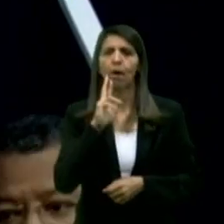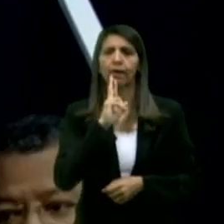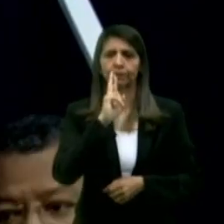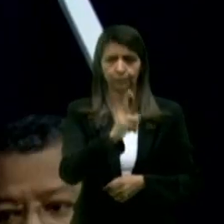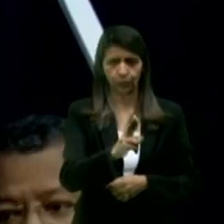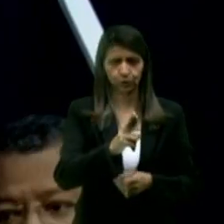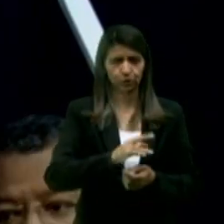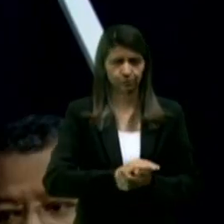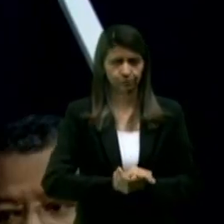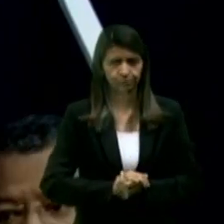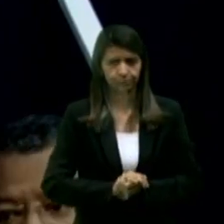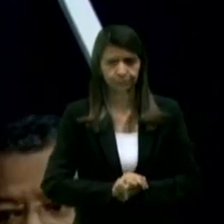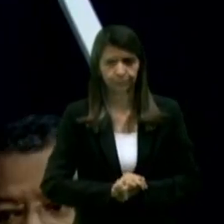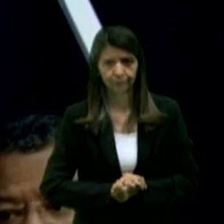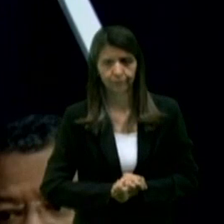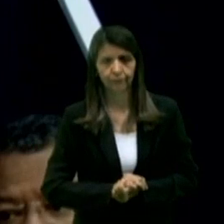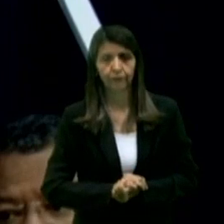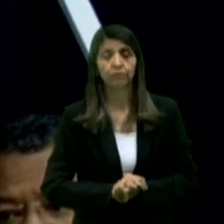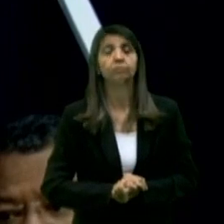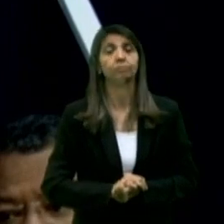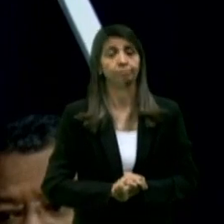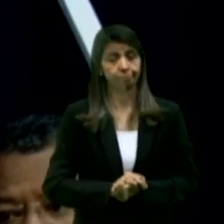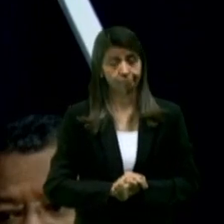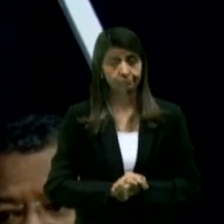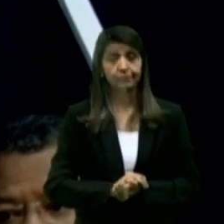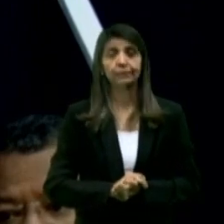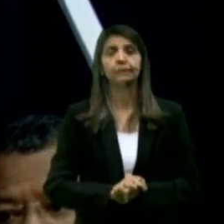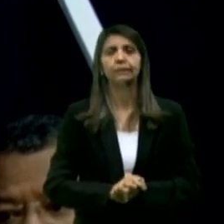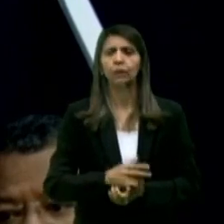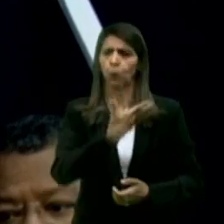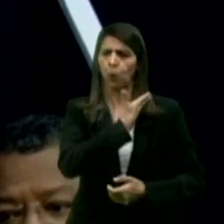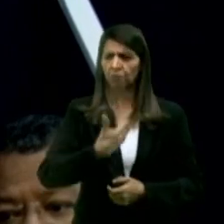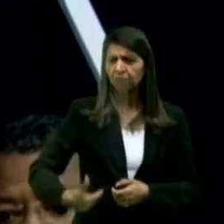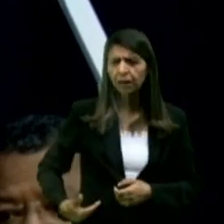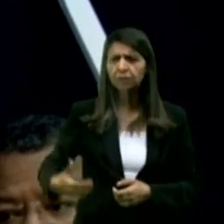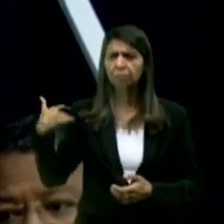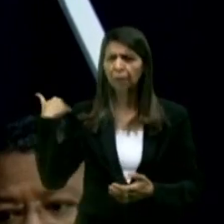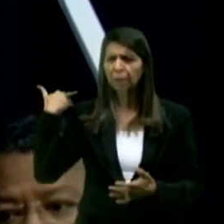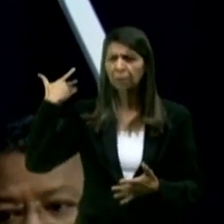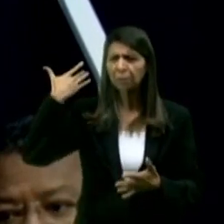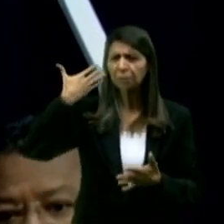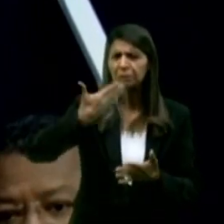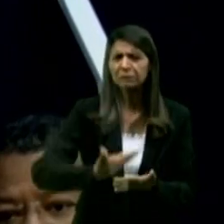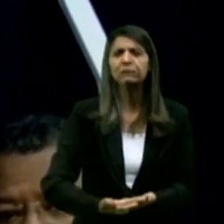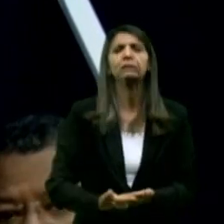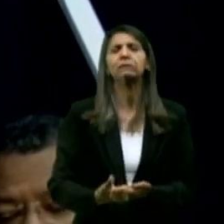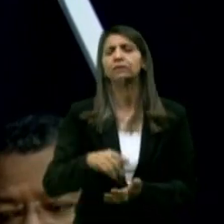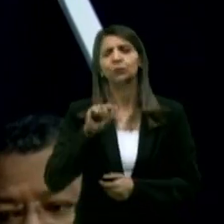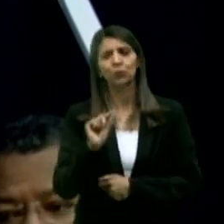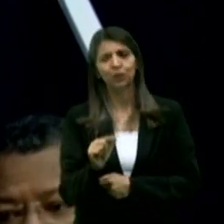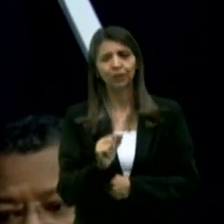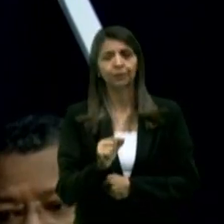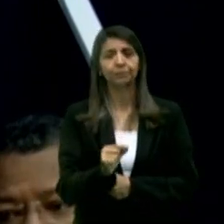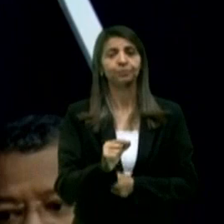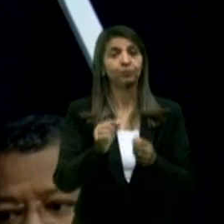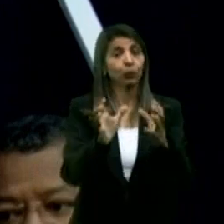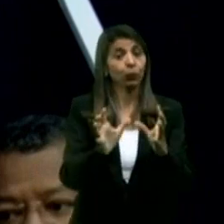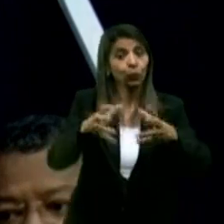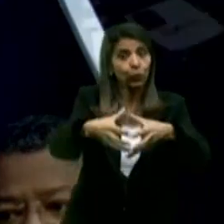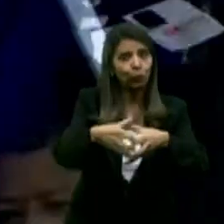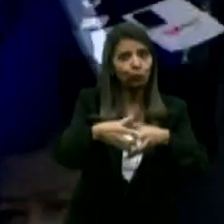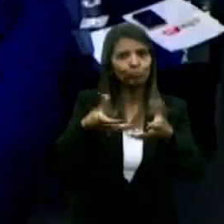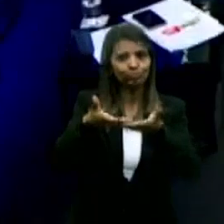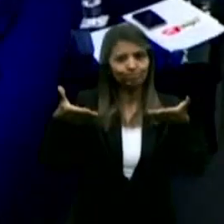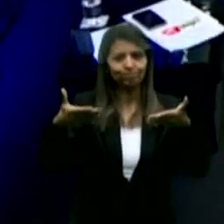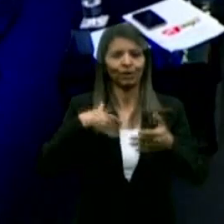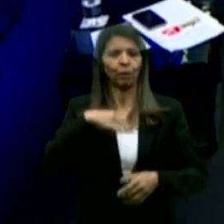Um dos maiores equívocos das últimas gestões aqui no nosso estado veneziano foi deixar o efetivo policial ir diminuindo com